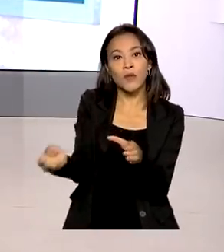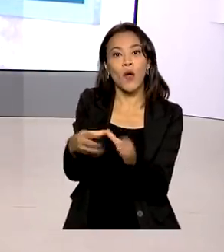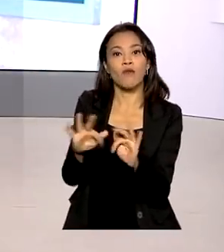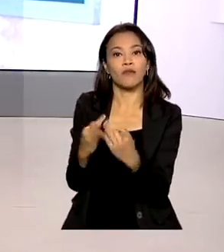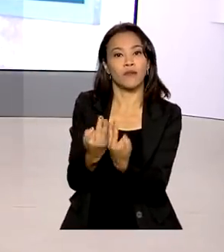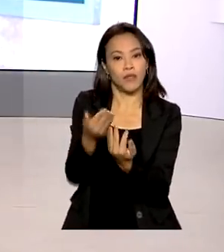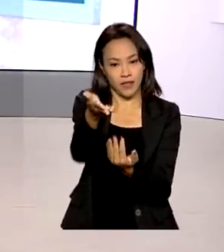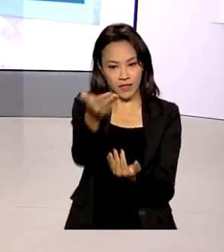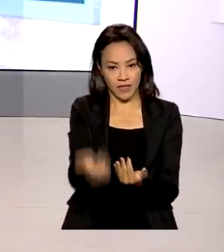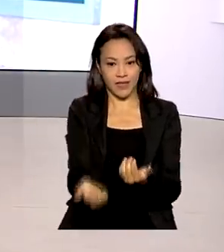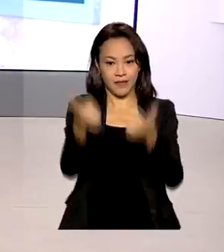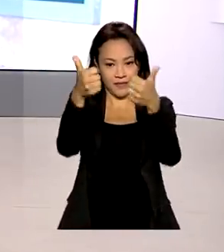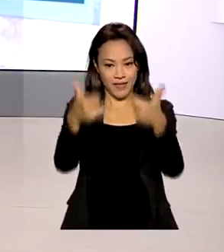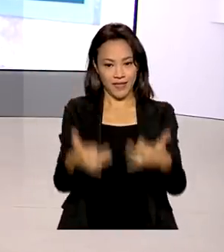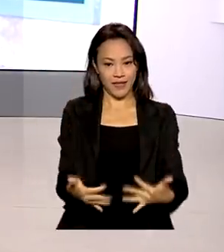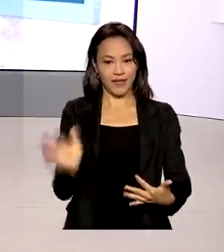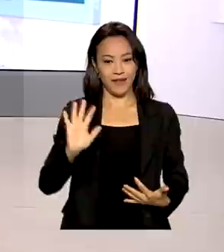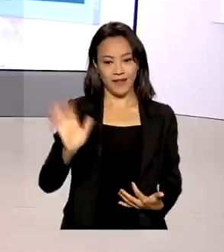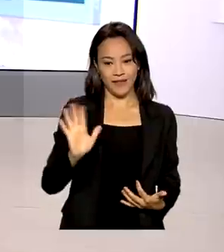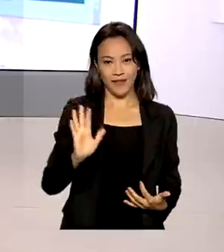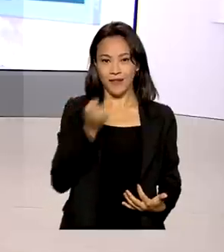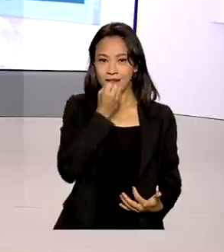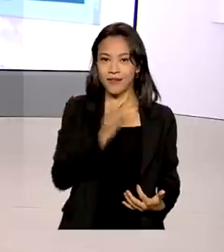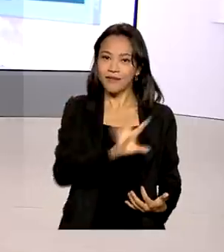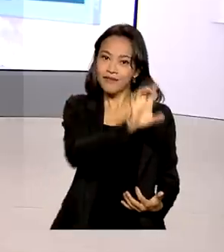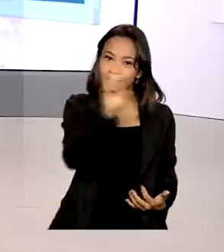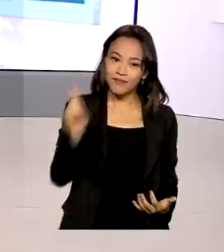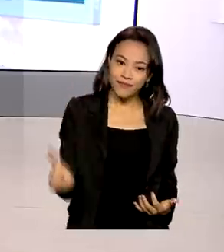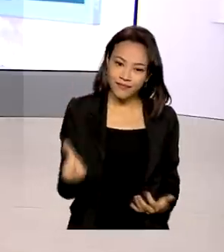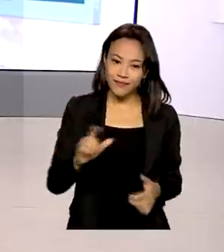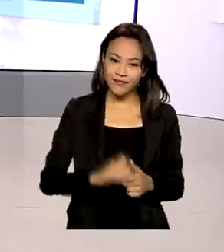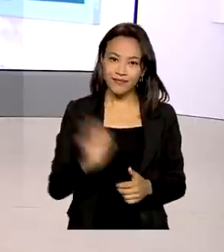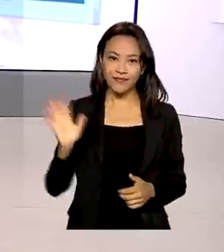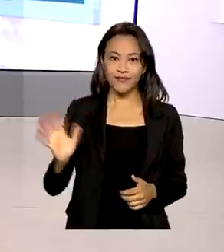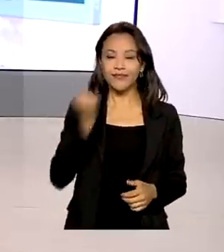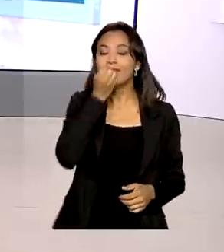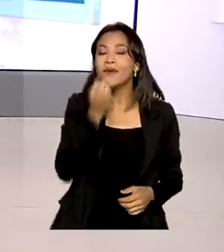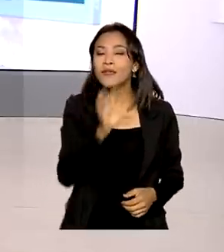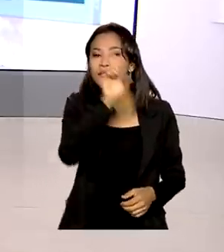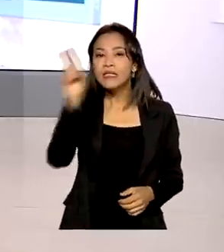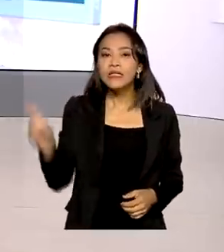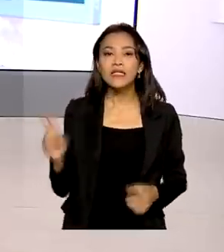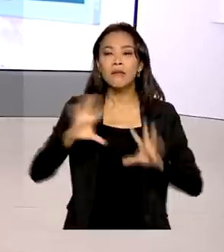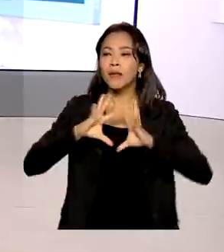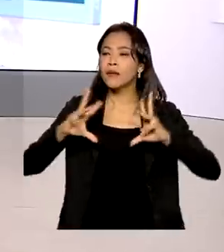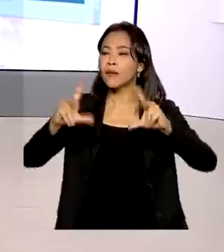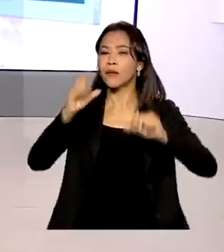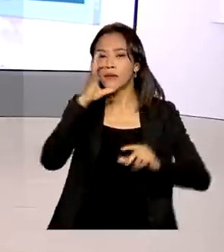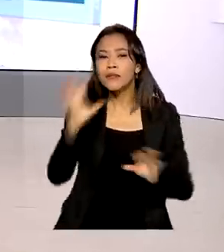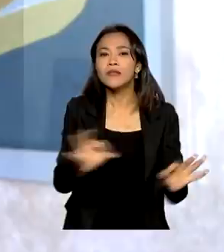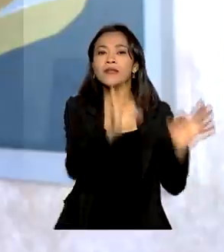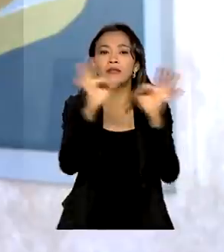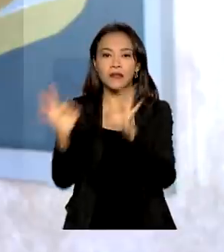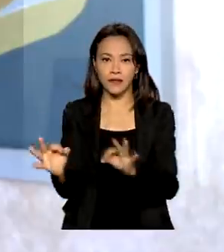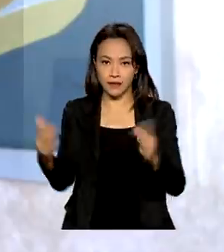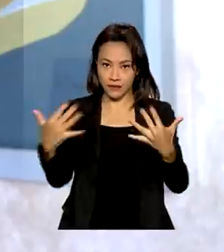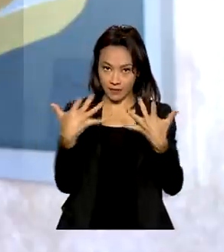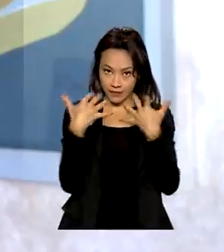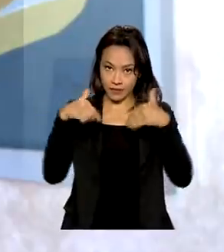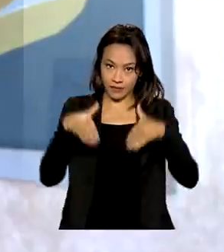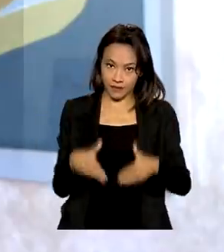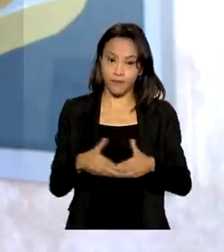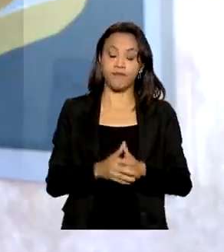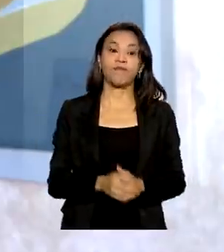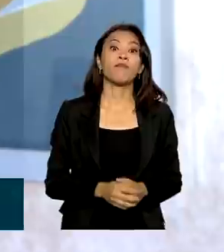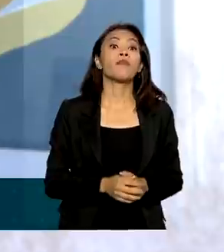explica direitinho para a gente. Oi, Márcia, bom dia para você. Oi, Luciana, bom dia para você, bom dia a todos que nos acompanham. Pois é, Luciana, esse